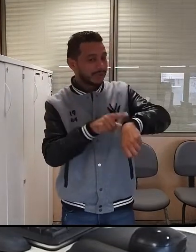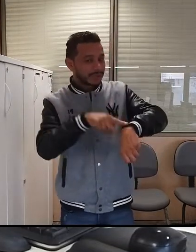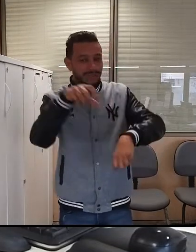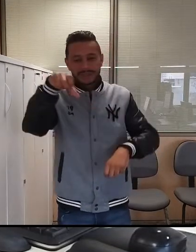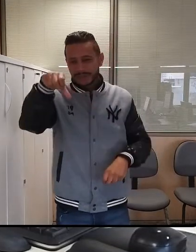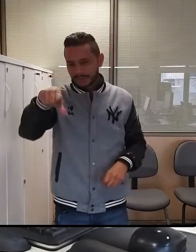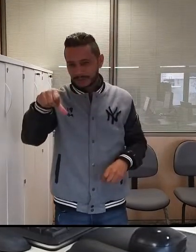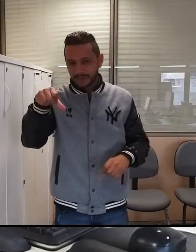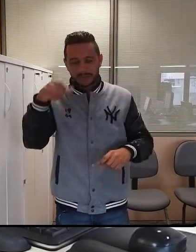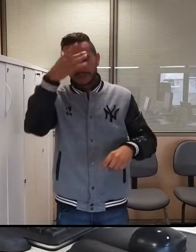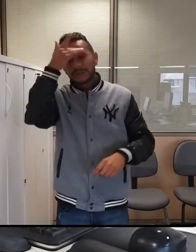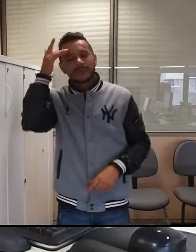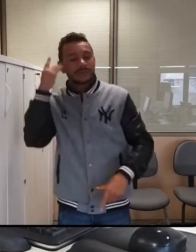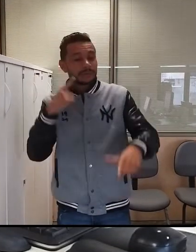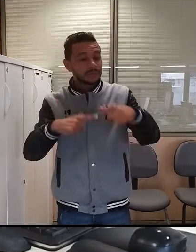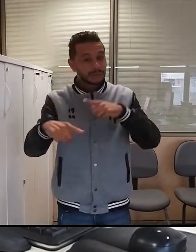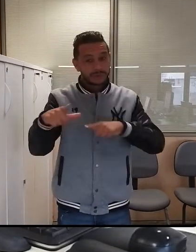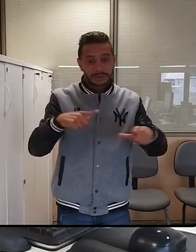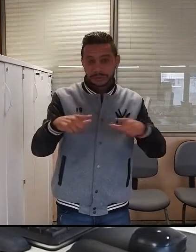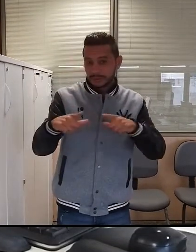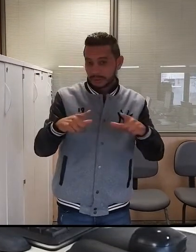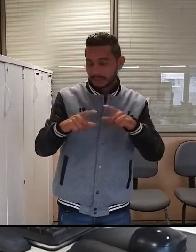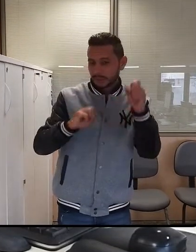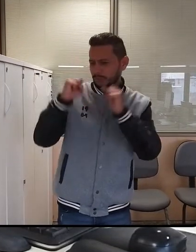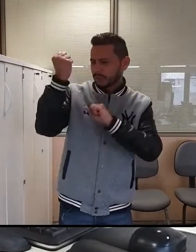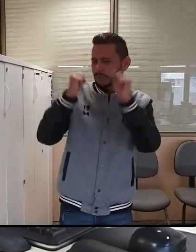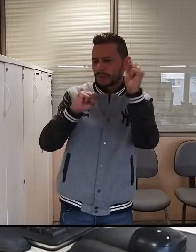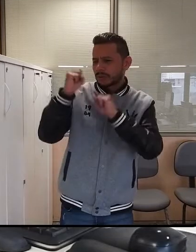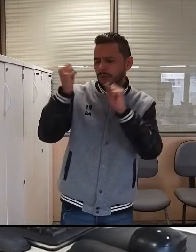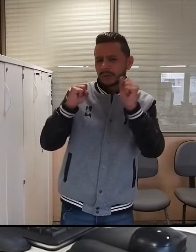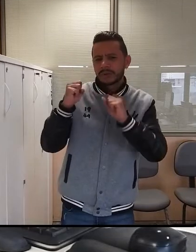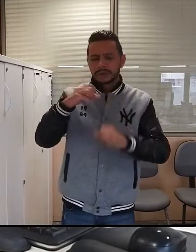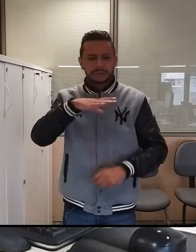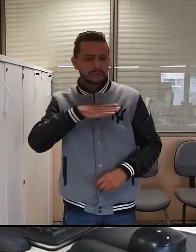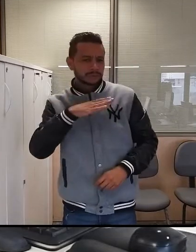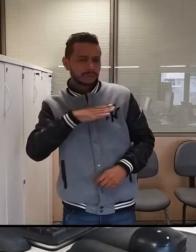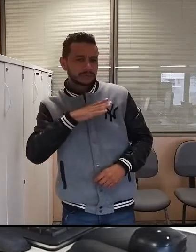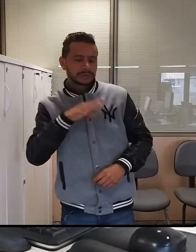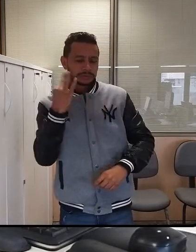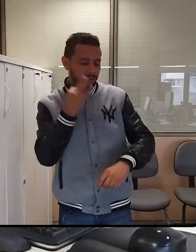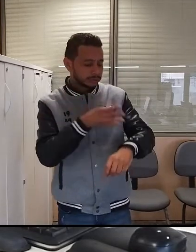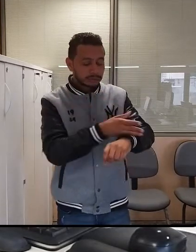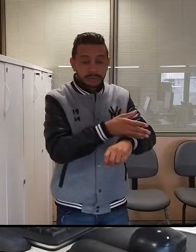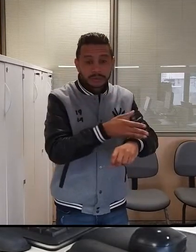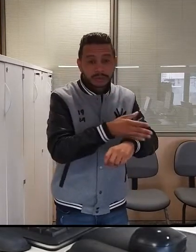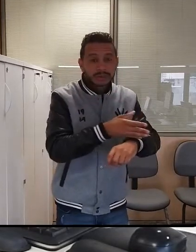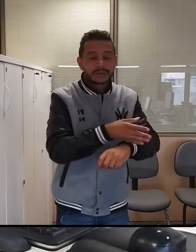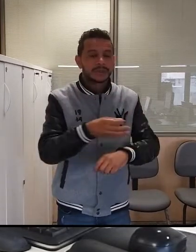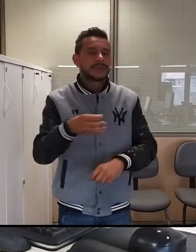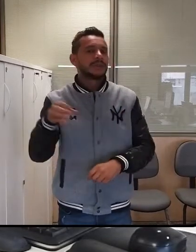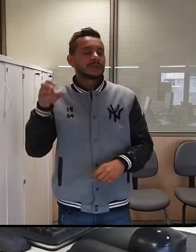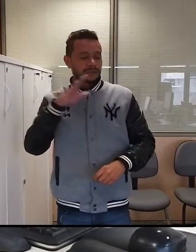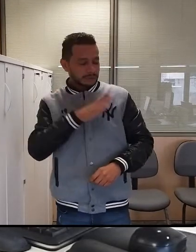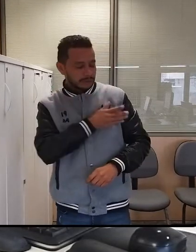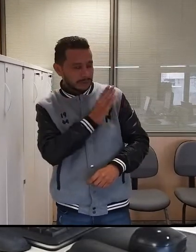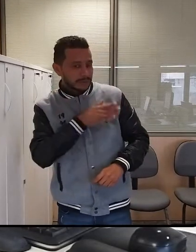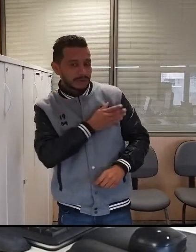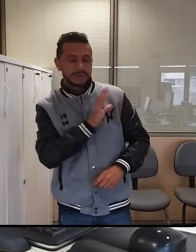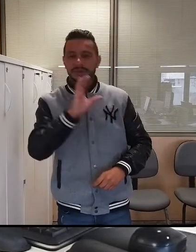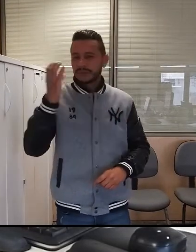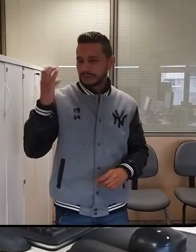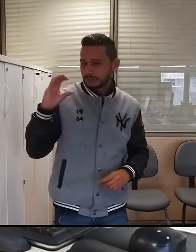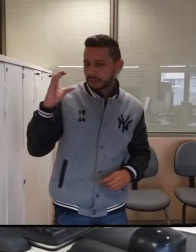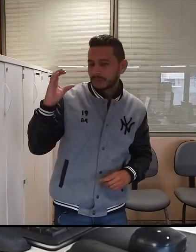trabalhadores que trabalham em fábricas de Taboão da Serra e Tapicerica Embu, Alfaville, Carapicuíba,